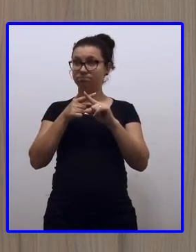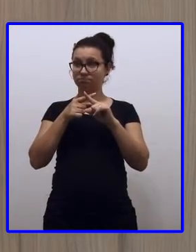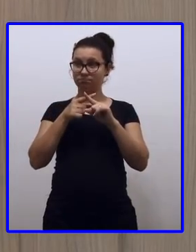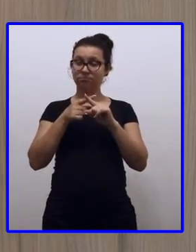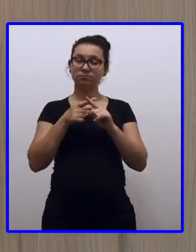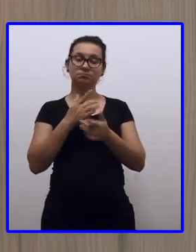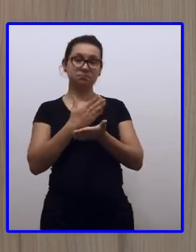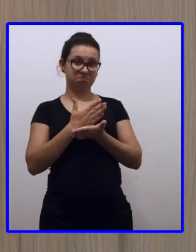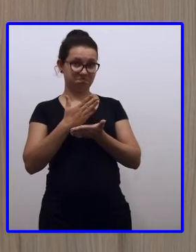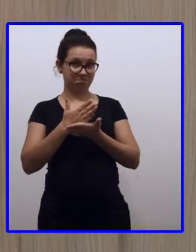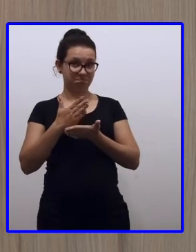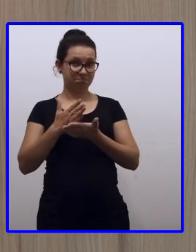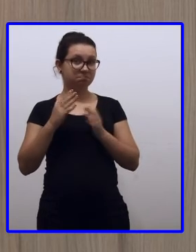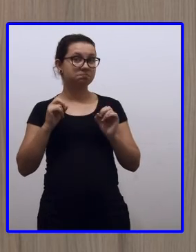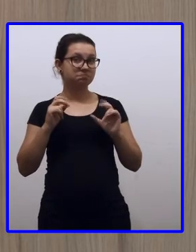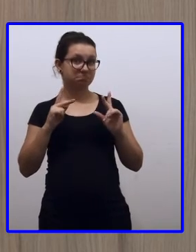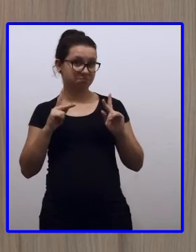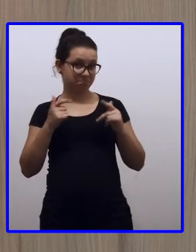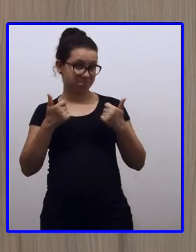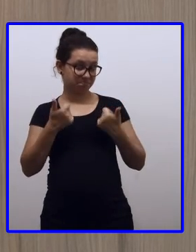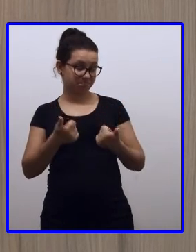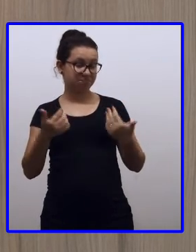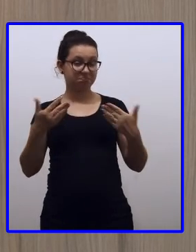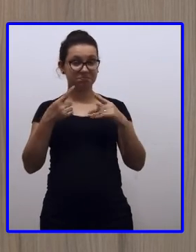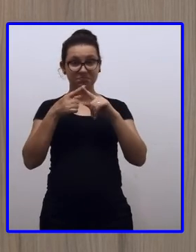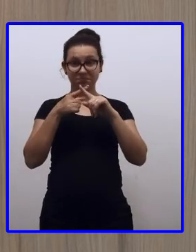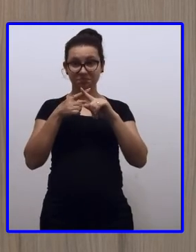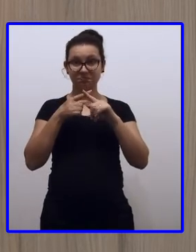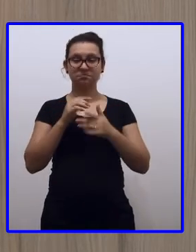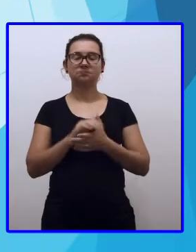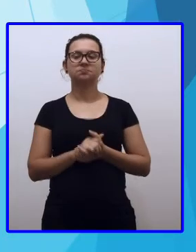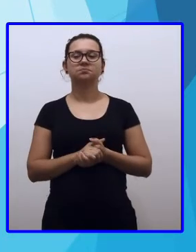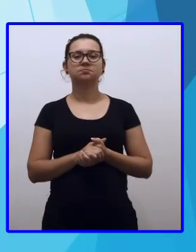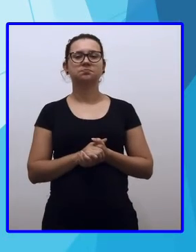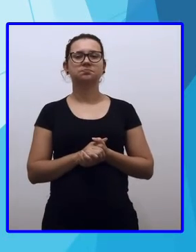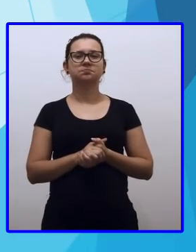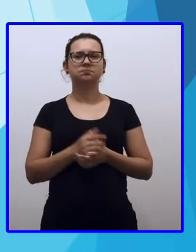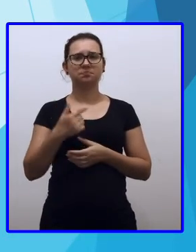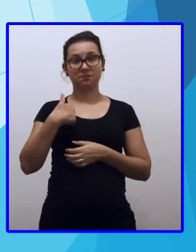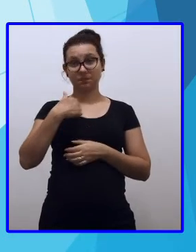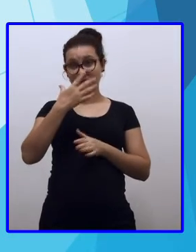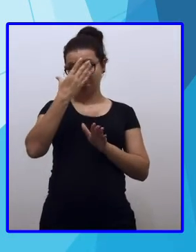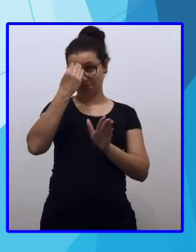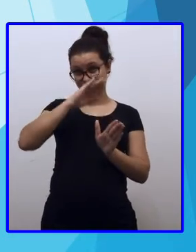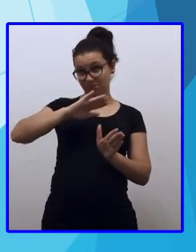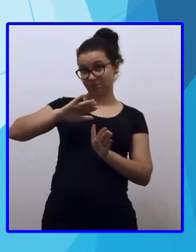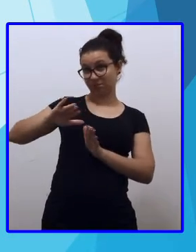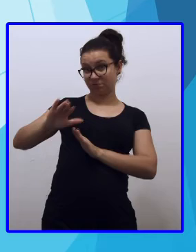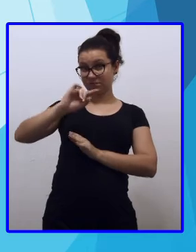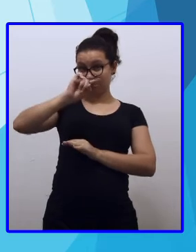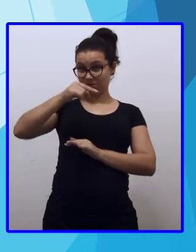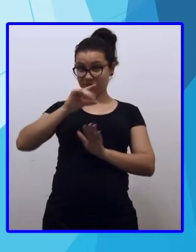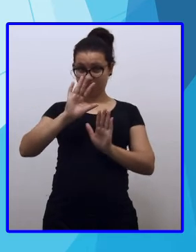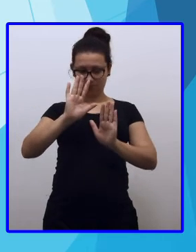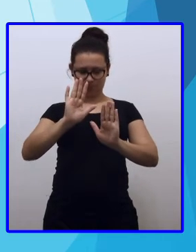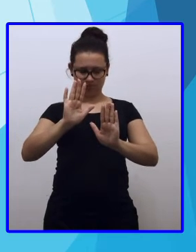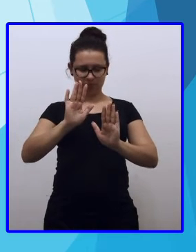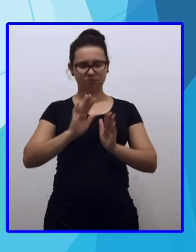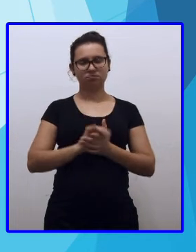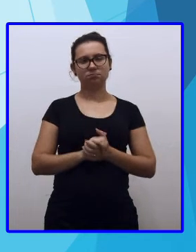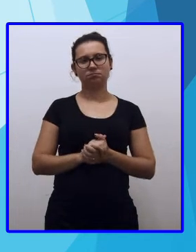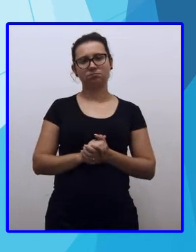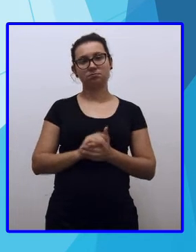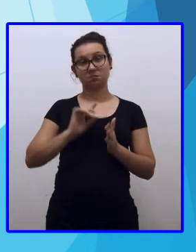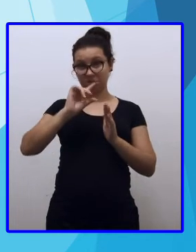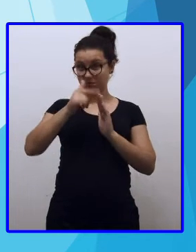são parcelas. Beleza? Vamos fazer a multiplicação. Eu vou esquecer da vírgula por enquanto, mas não vou